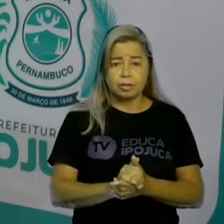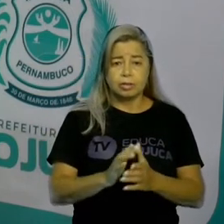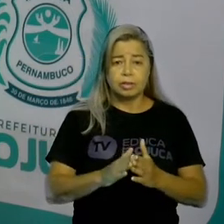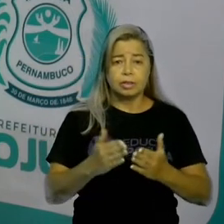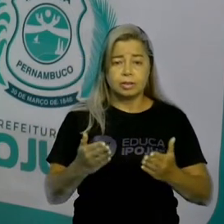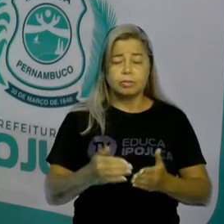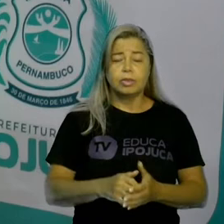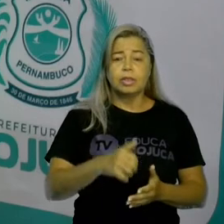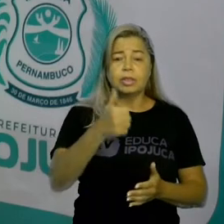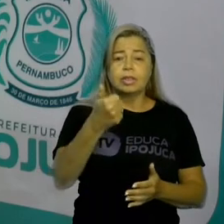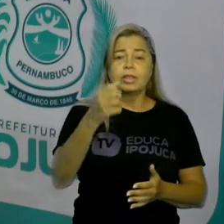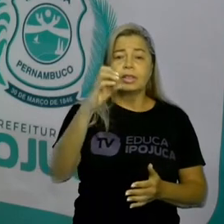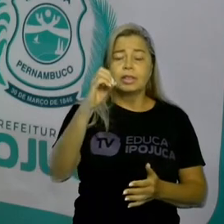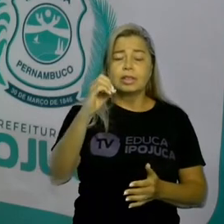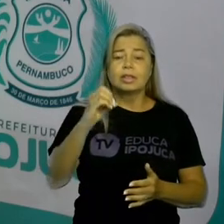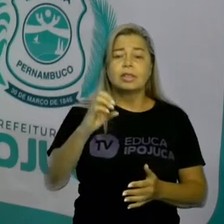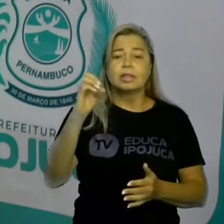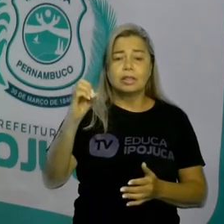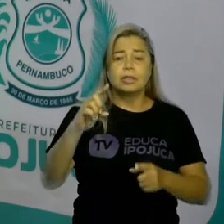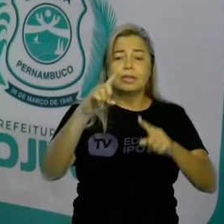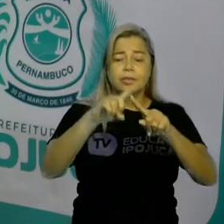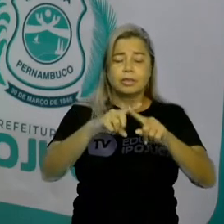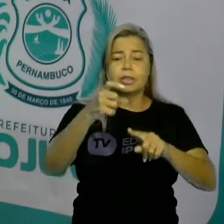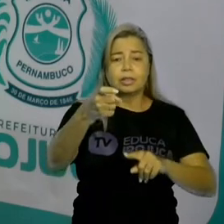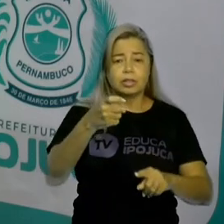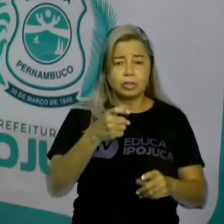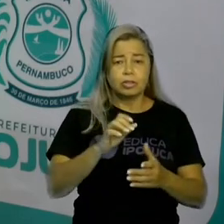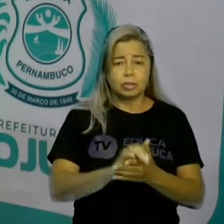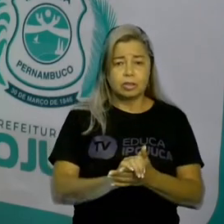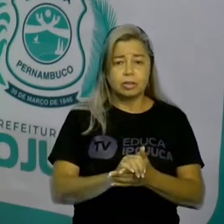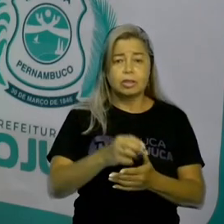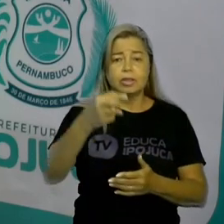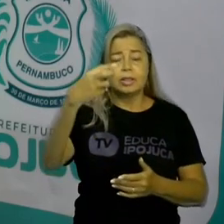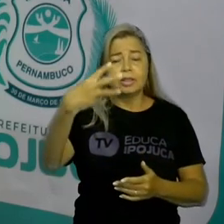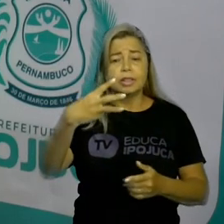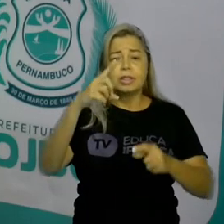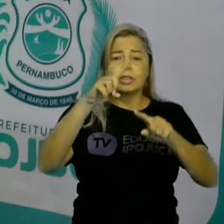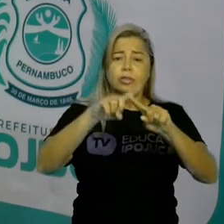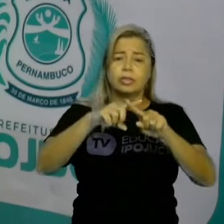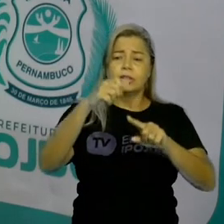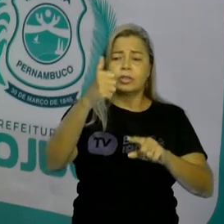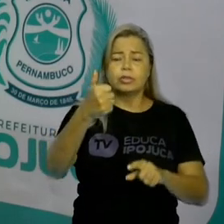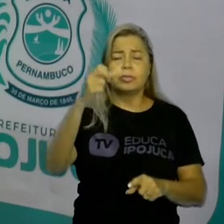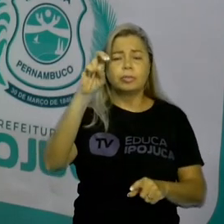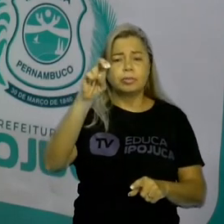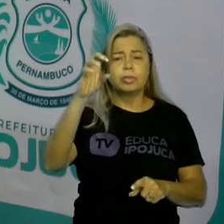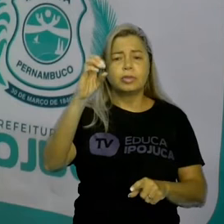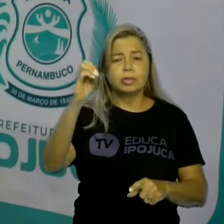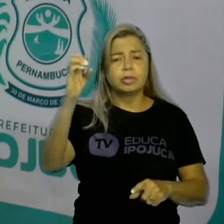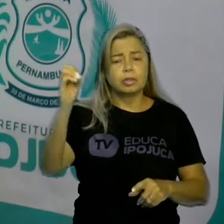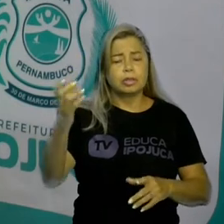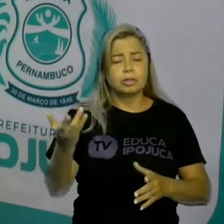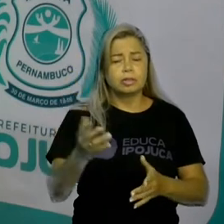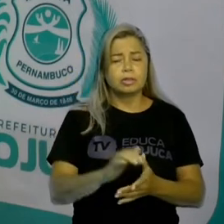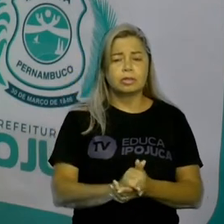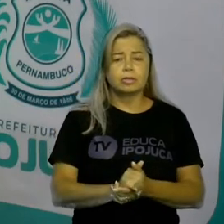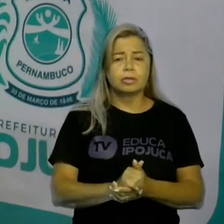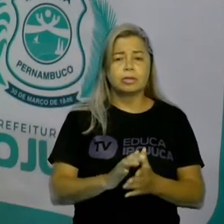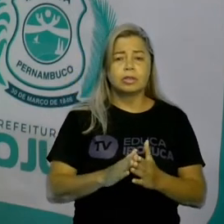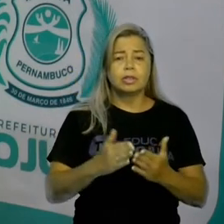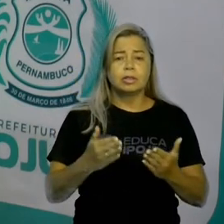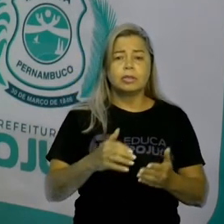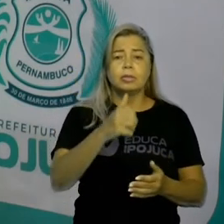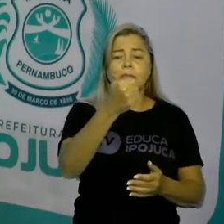X igual a 3 vezes 1.500, ou 1.500 vezes 3. Então, 100X